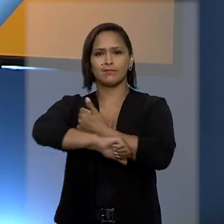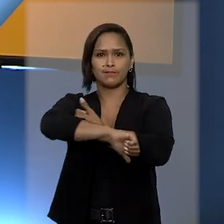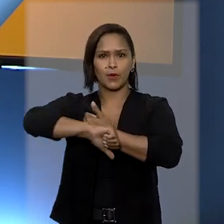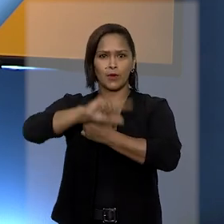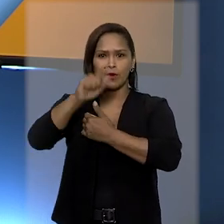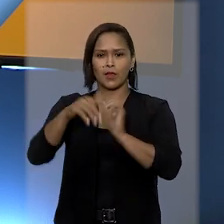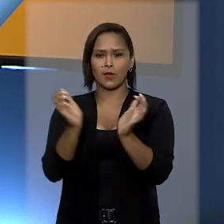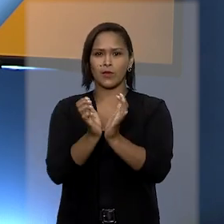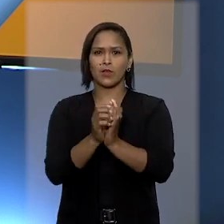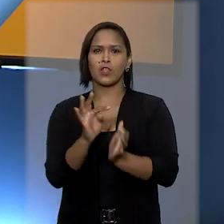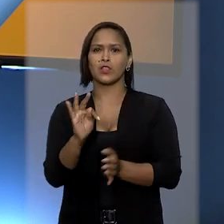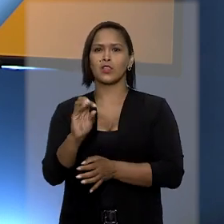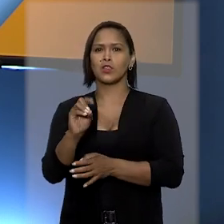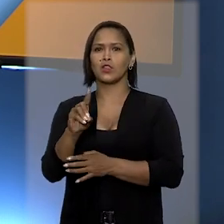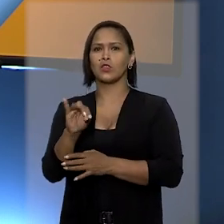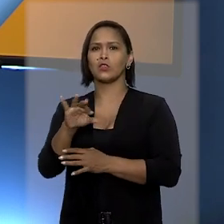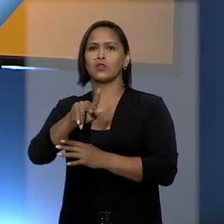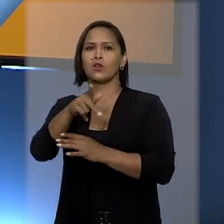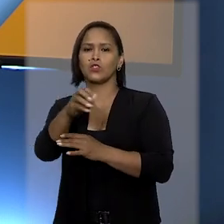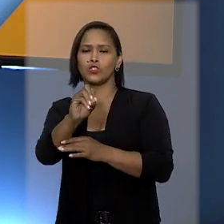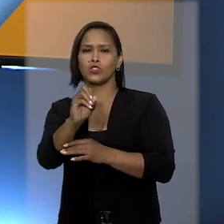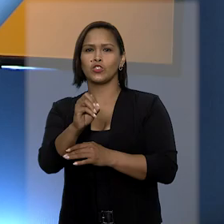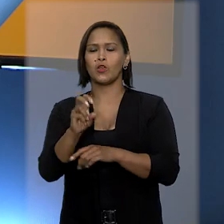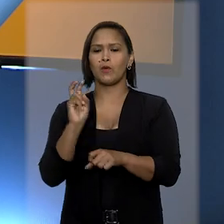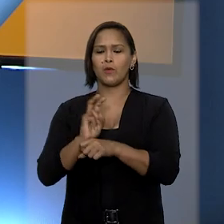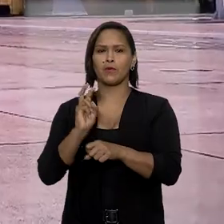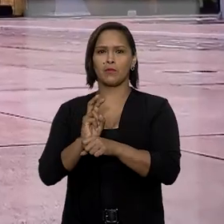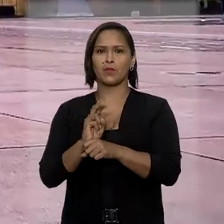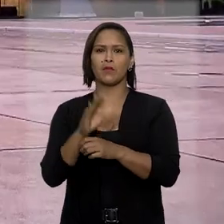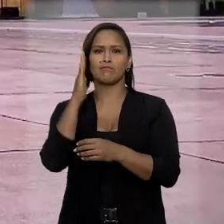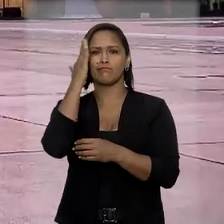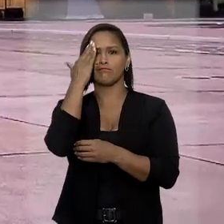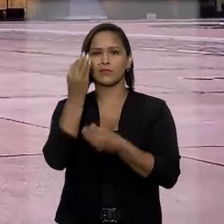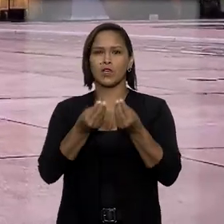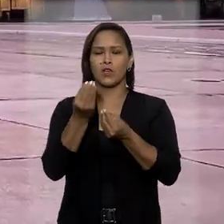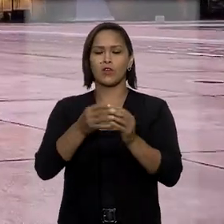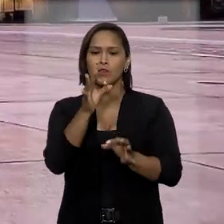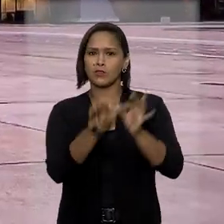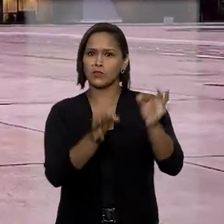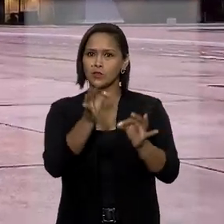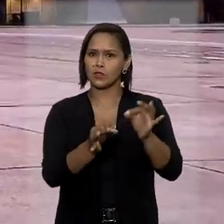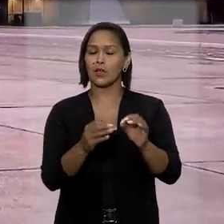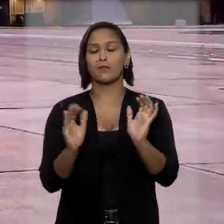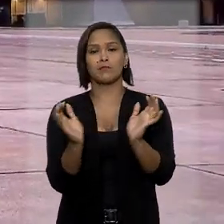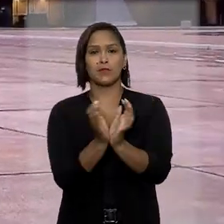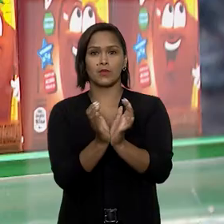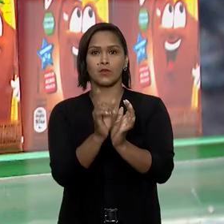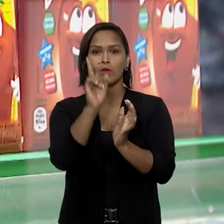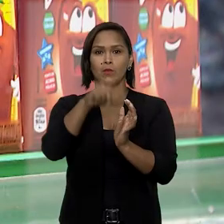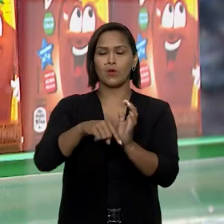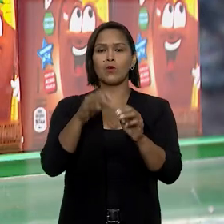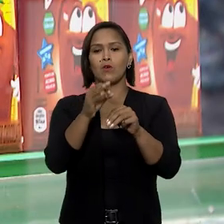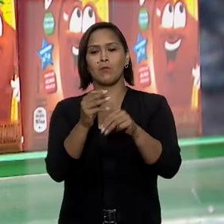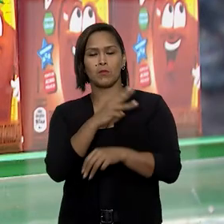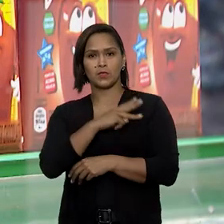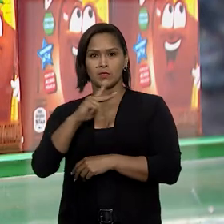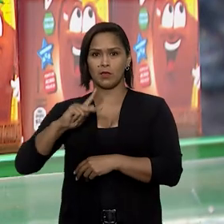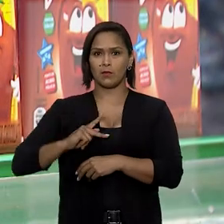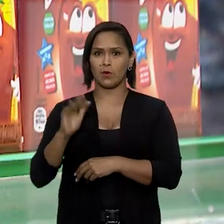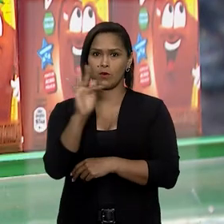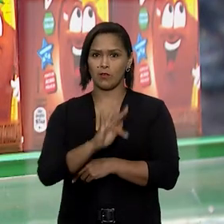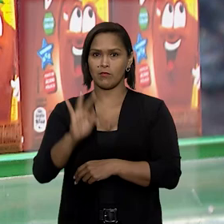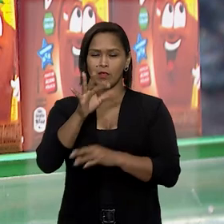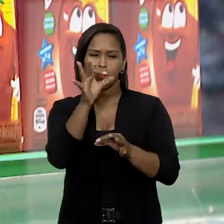coletivos por todinho contaminado. Entenda. No caso que foi julgado pelo colegiado, o Ministério Público